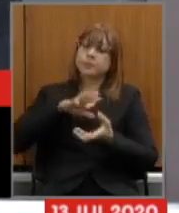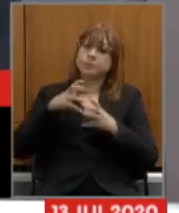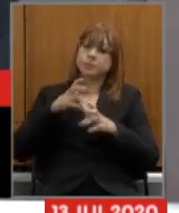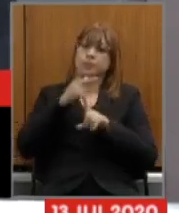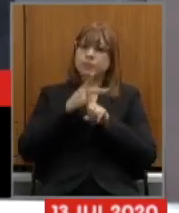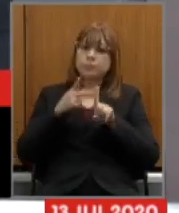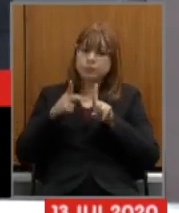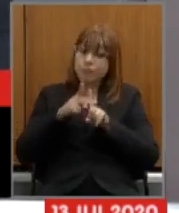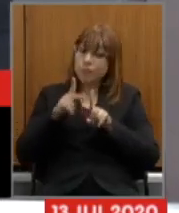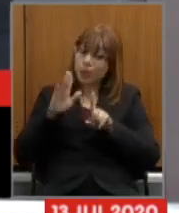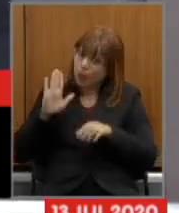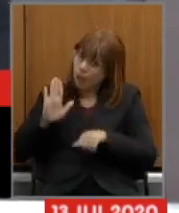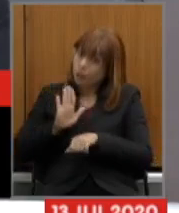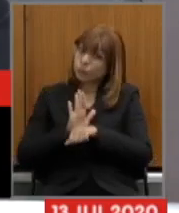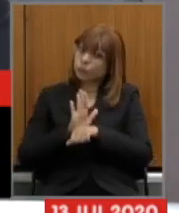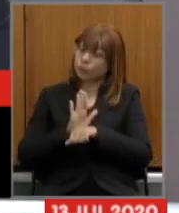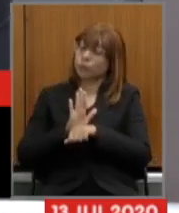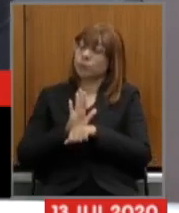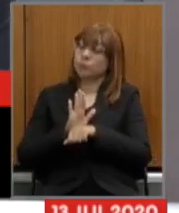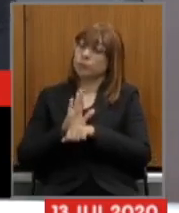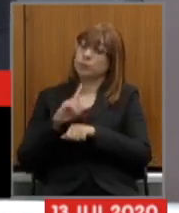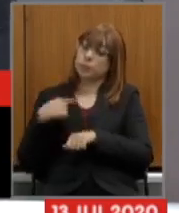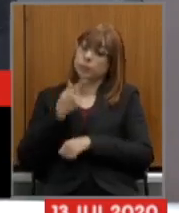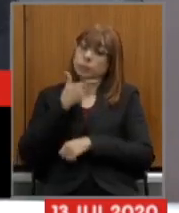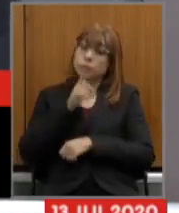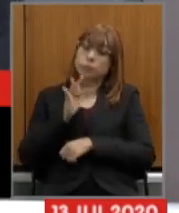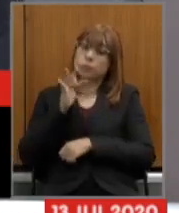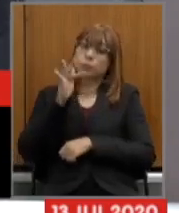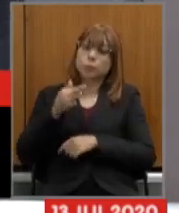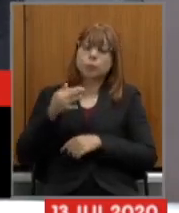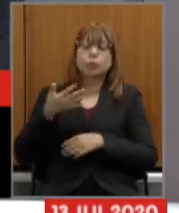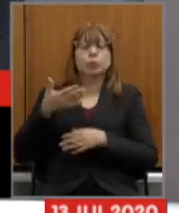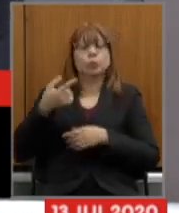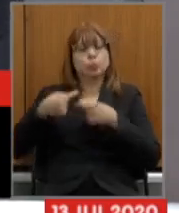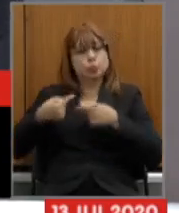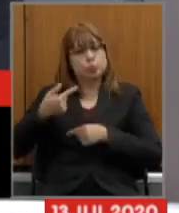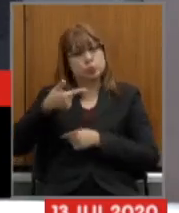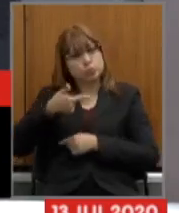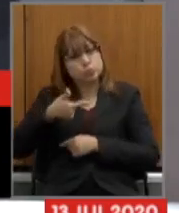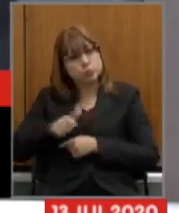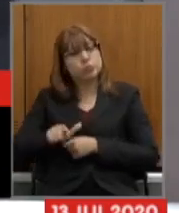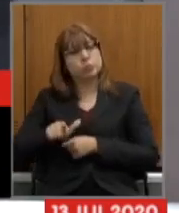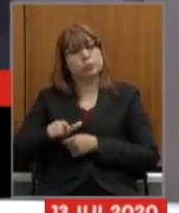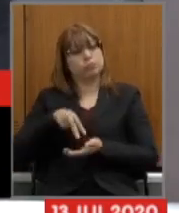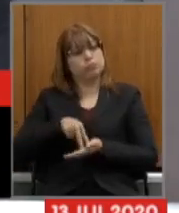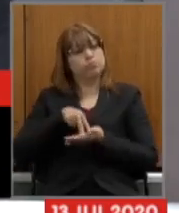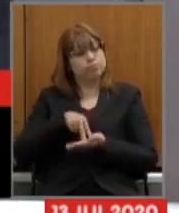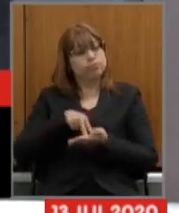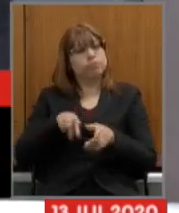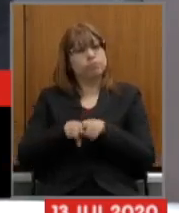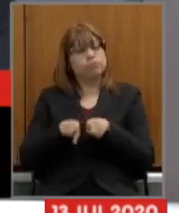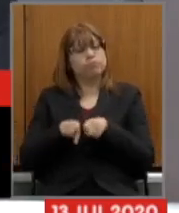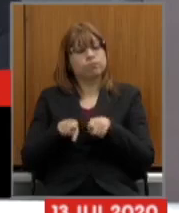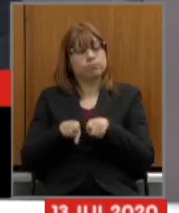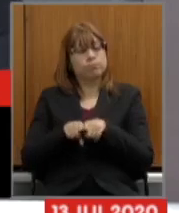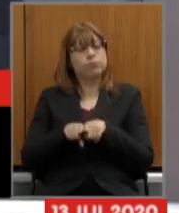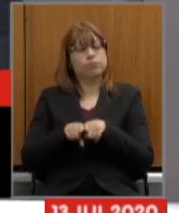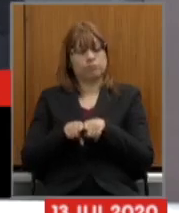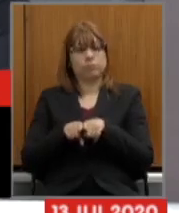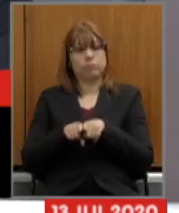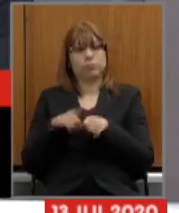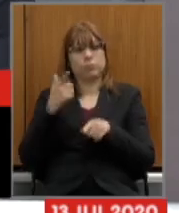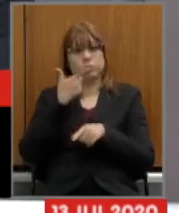caminhos para que a gente consiga ter um futuro de mais discussão com mais sustentabilidade e de mais reconhecimento do serviço prestado